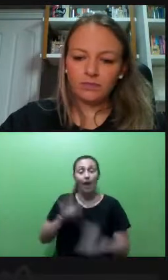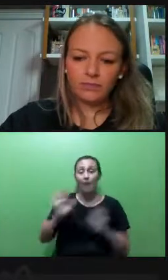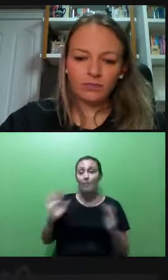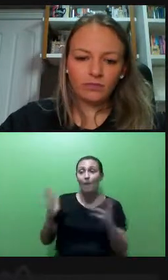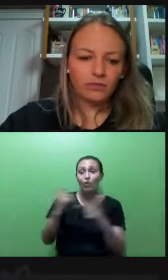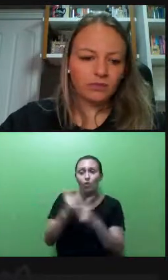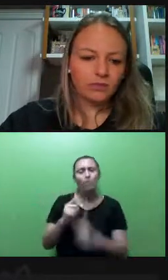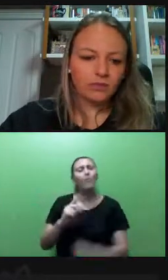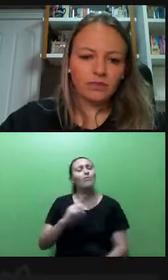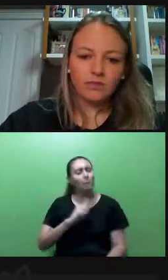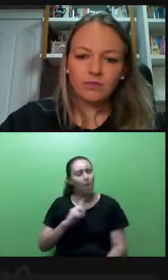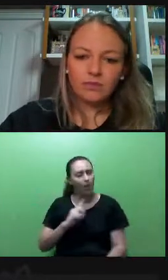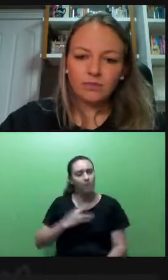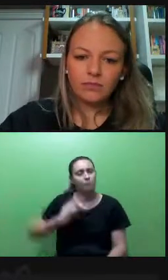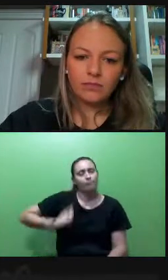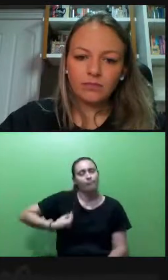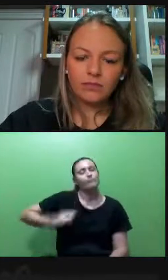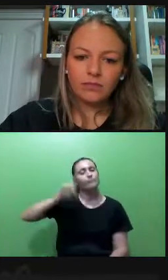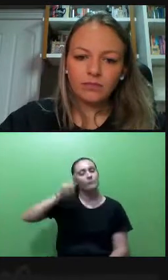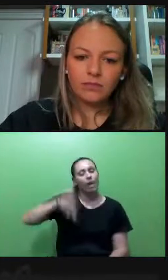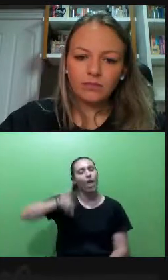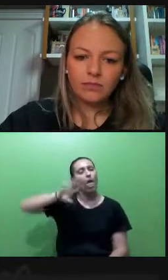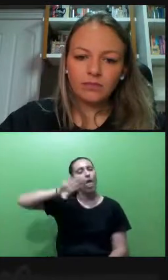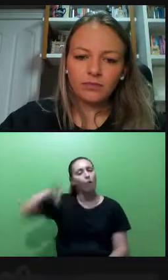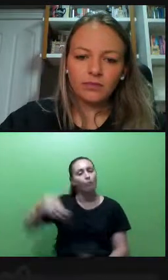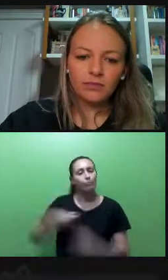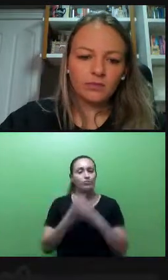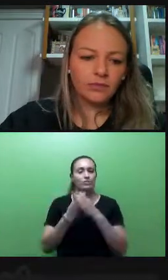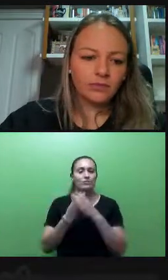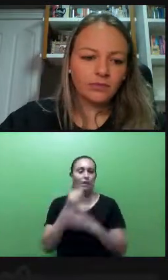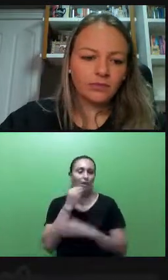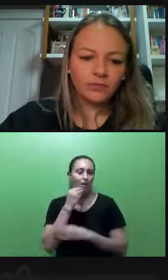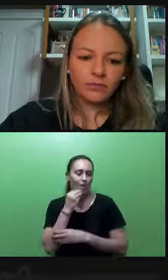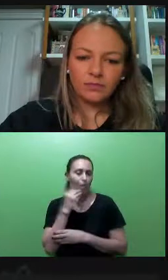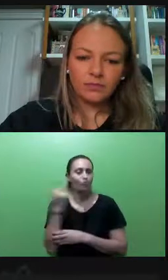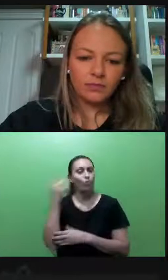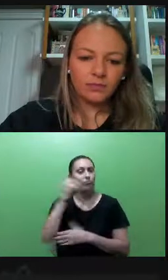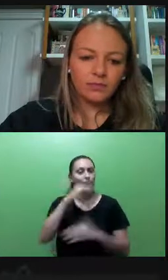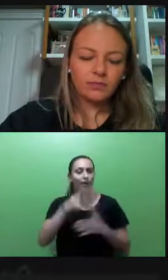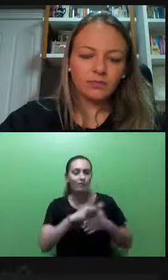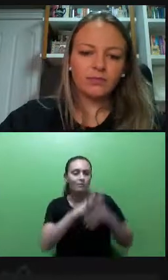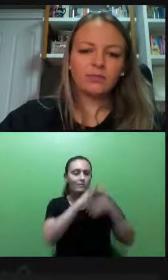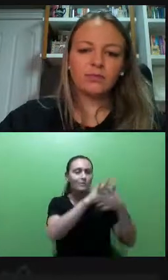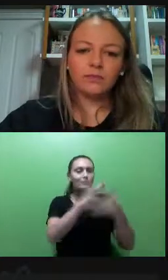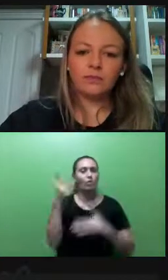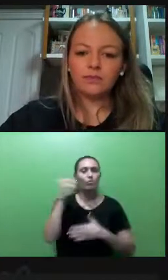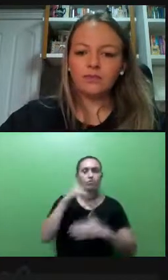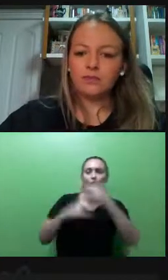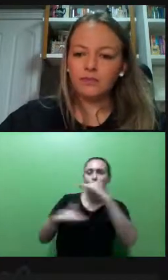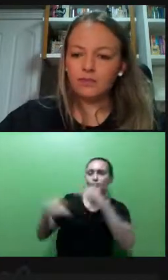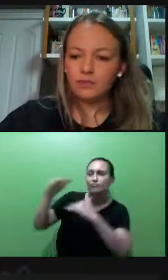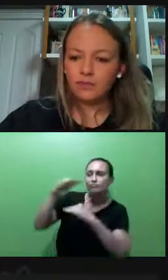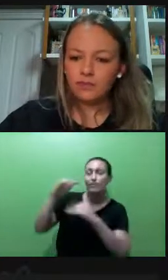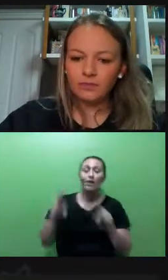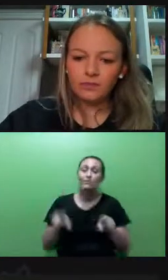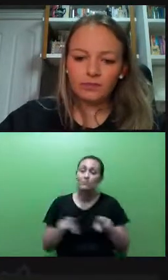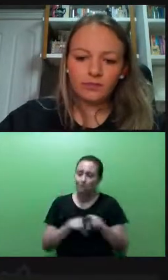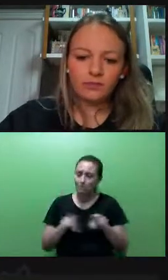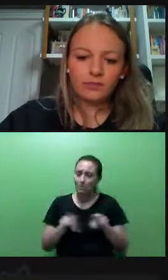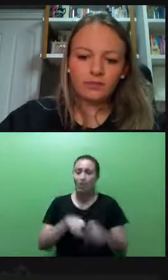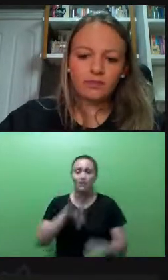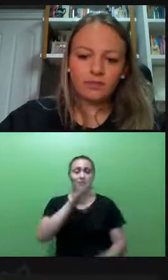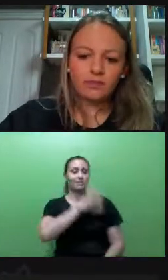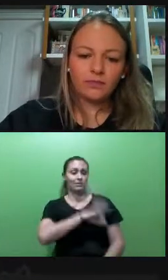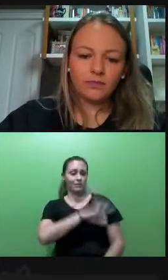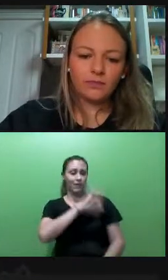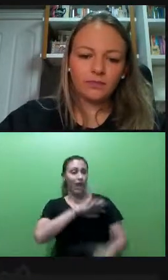oportunidade para alcançar os espaços de poder, alcançar as lideranças, alcançar cargos mais altos, ter crescimento salarial também. Então,